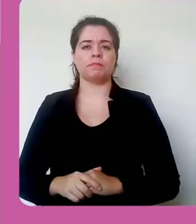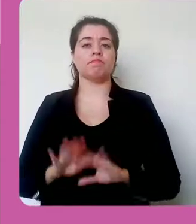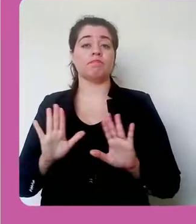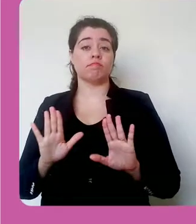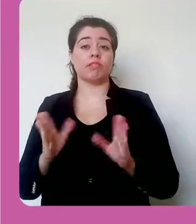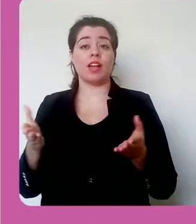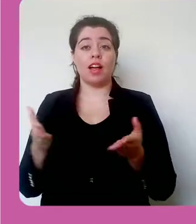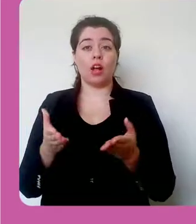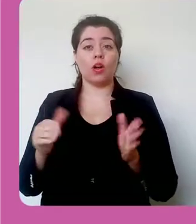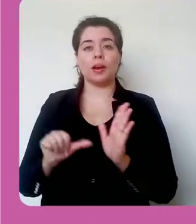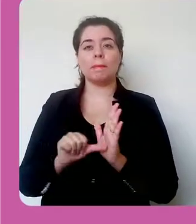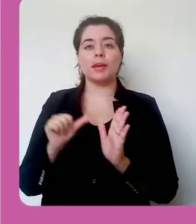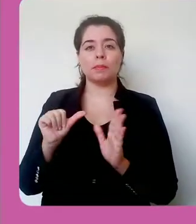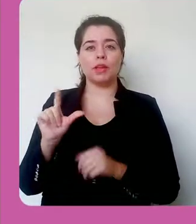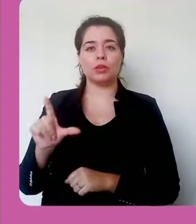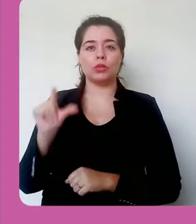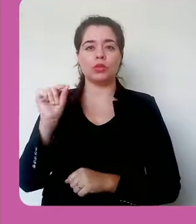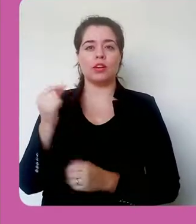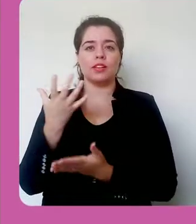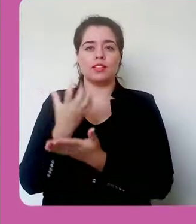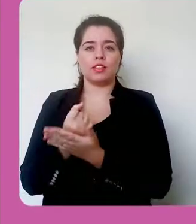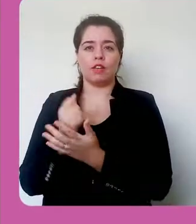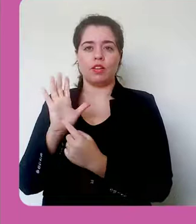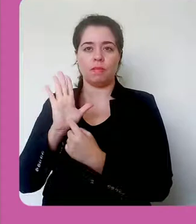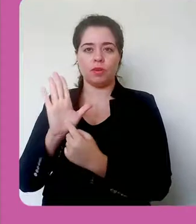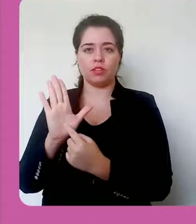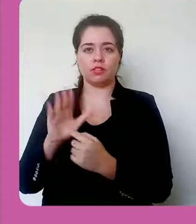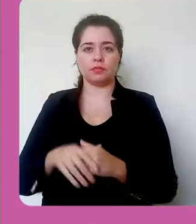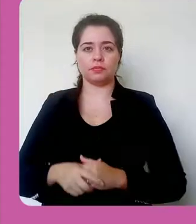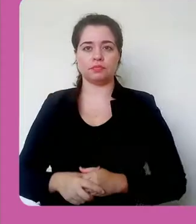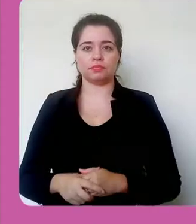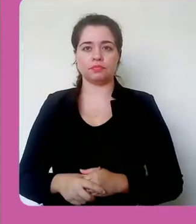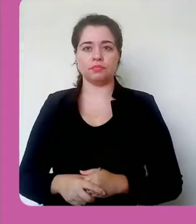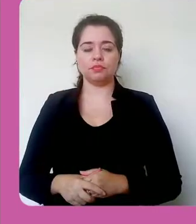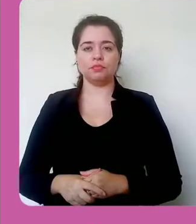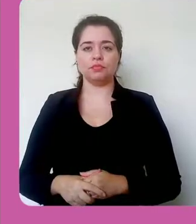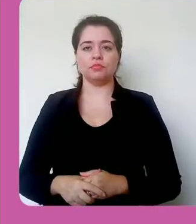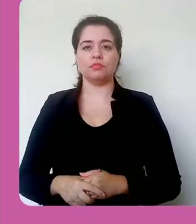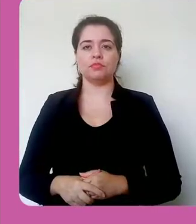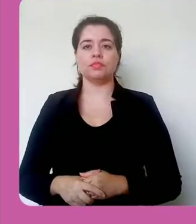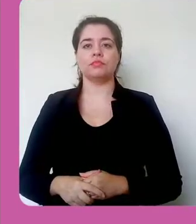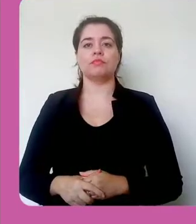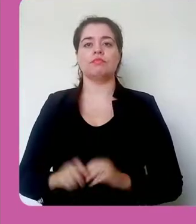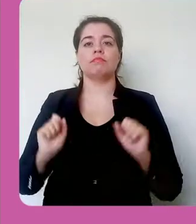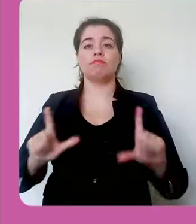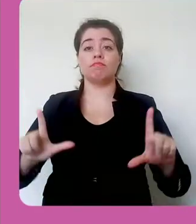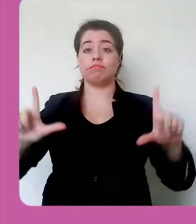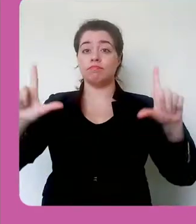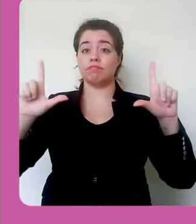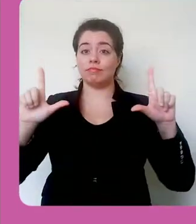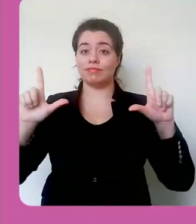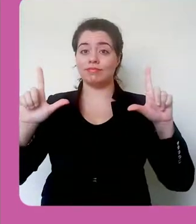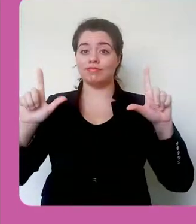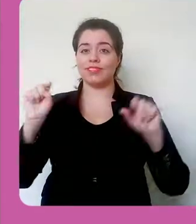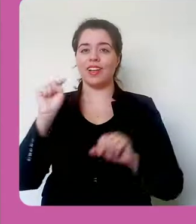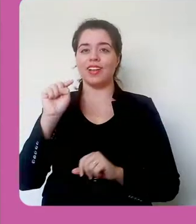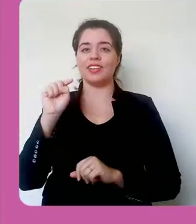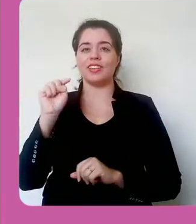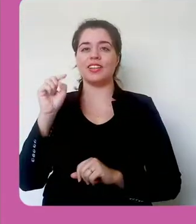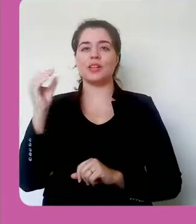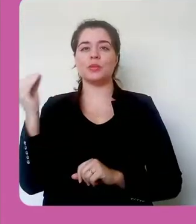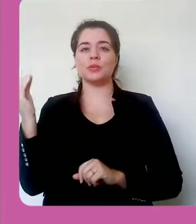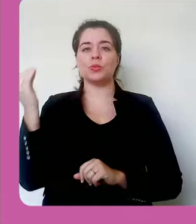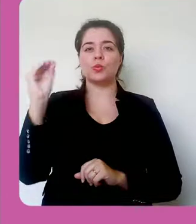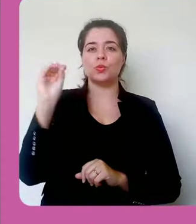Então, ao clicar em salvar e mostrar, ele aparece aqui, ó, adicionar novo capítulo. O meu primeiro capítulo. Deixei aberto aqui